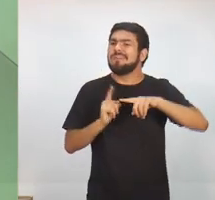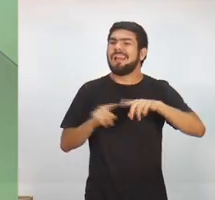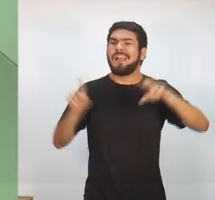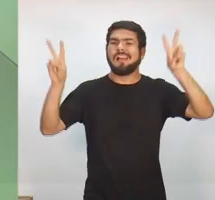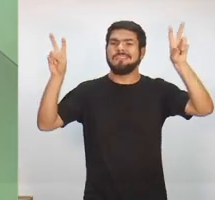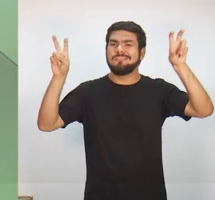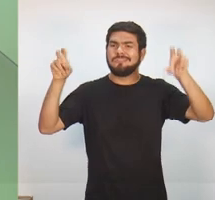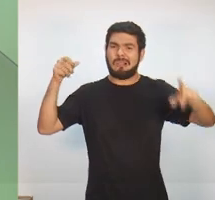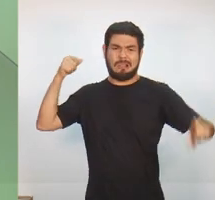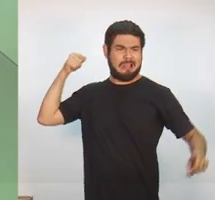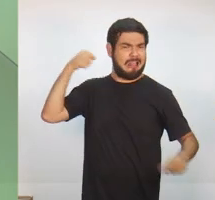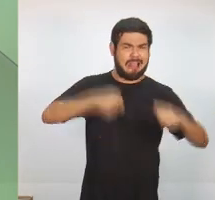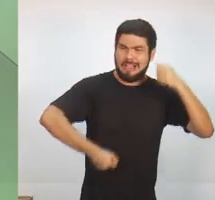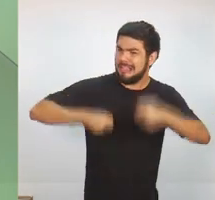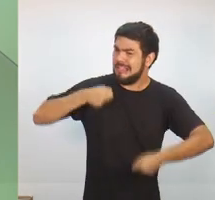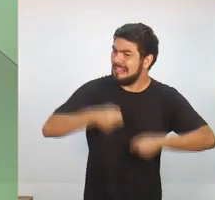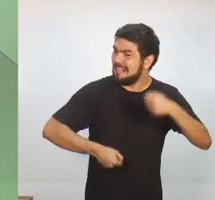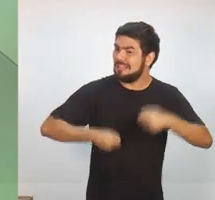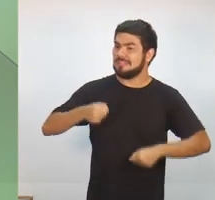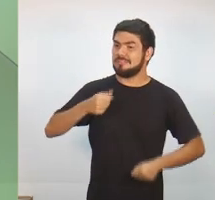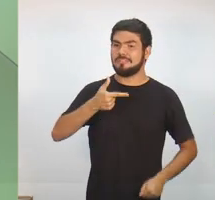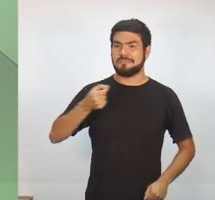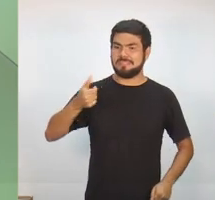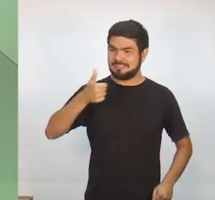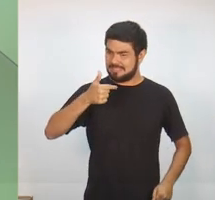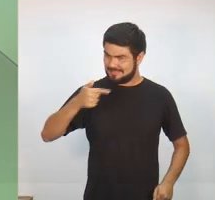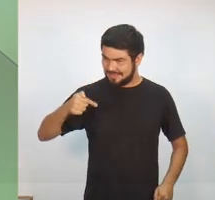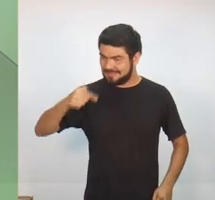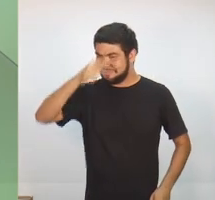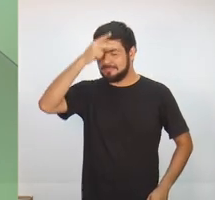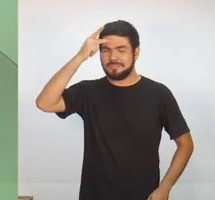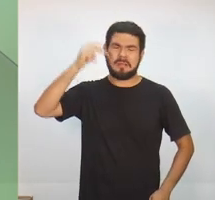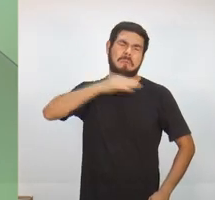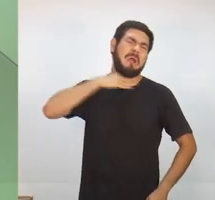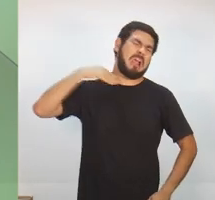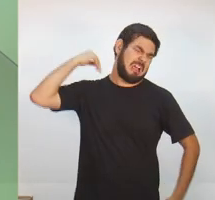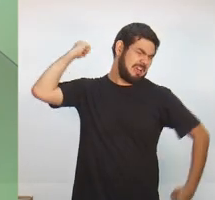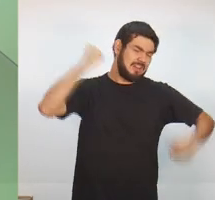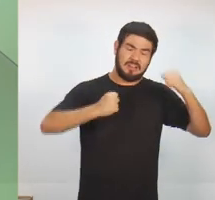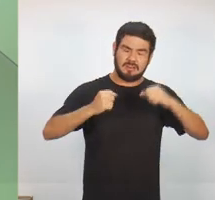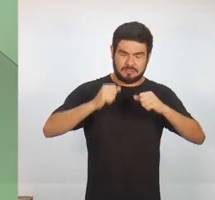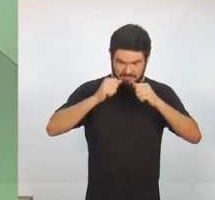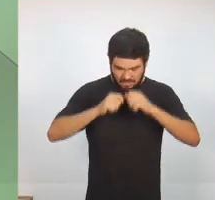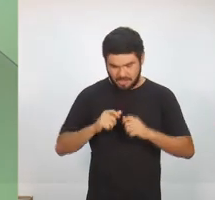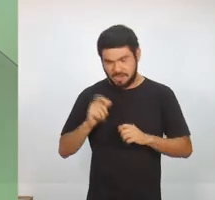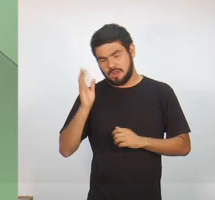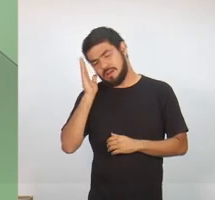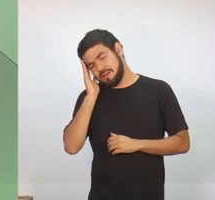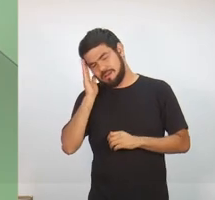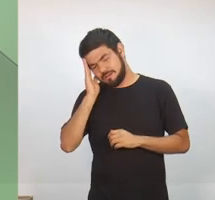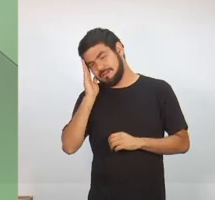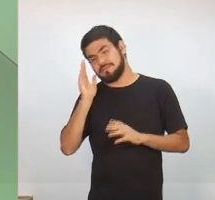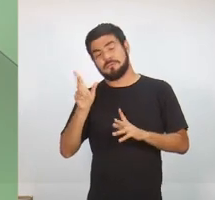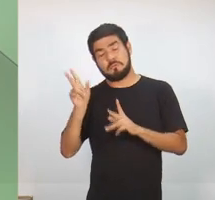essa. No início de 2017, no dia 1º de janeiro, nós acordamos, quer dizer, fomos dormir com a notícia